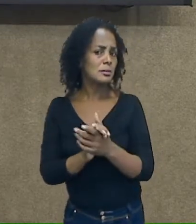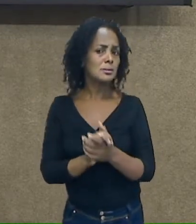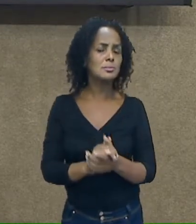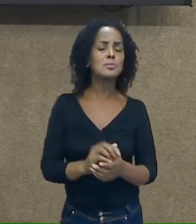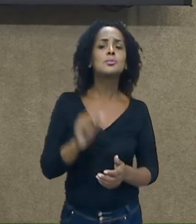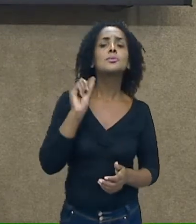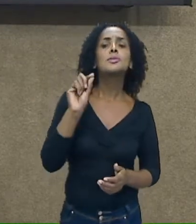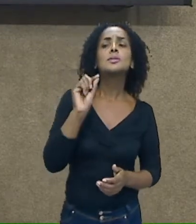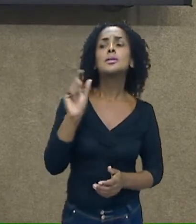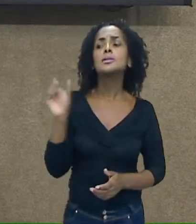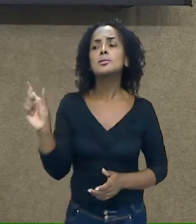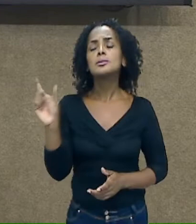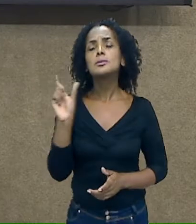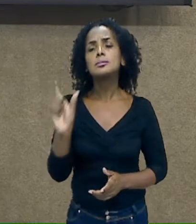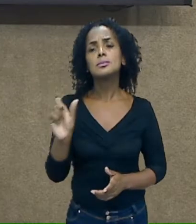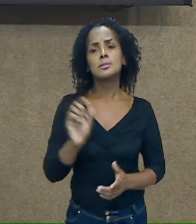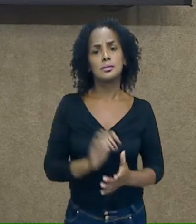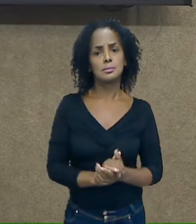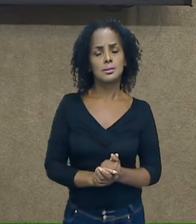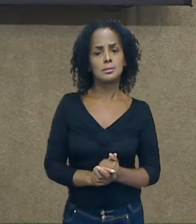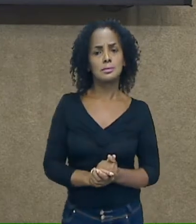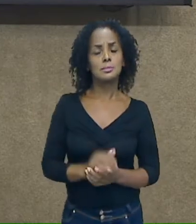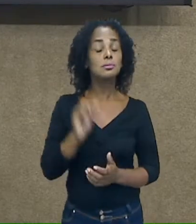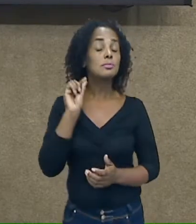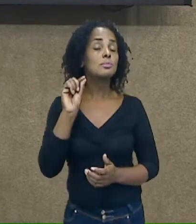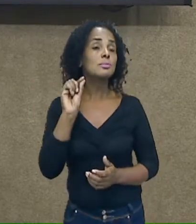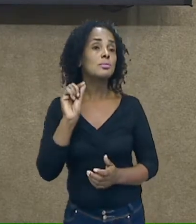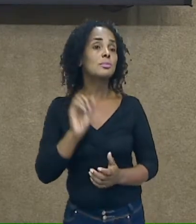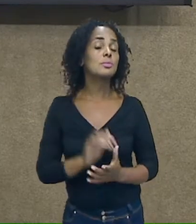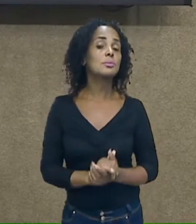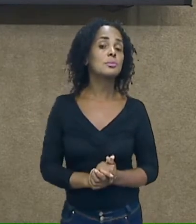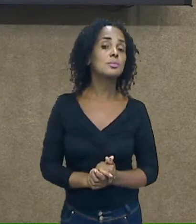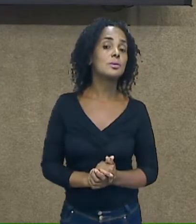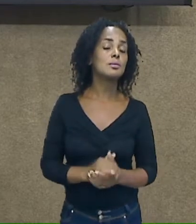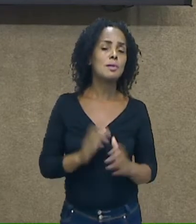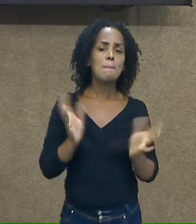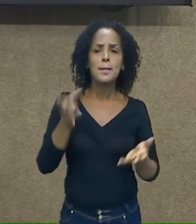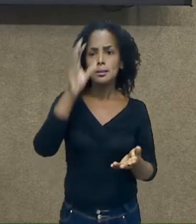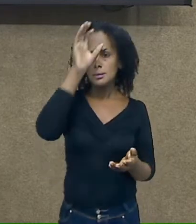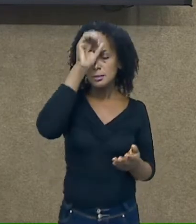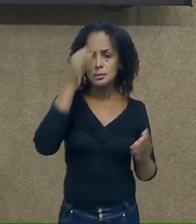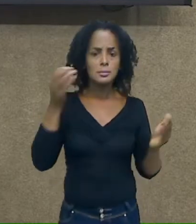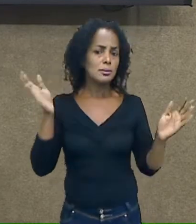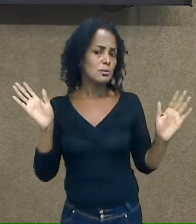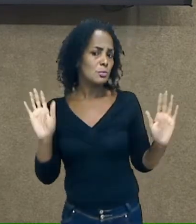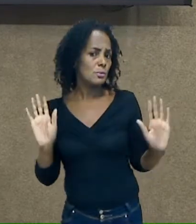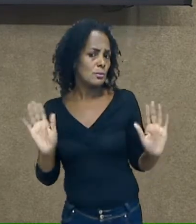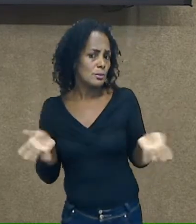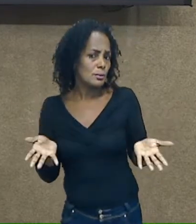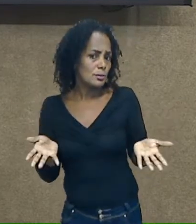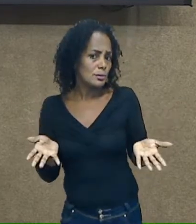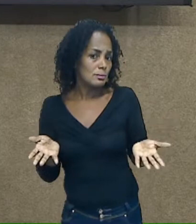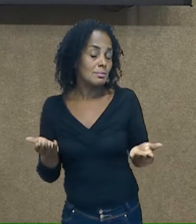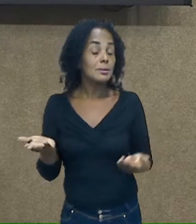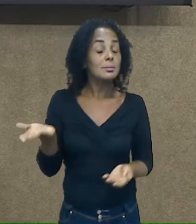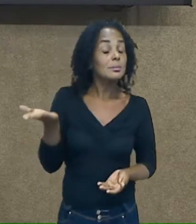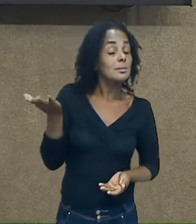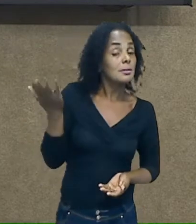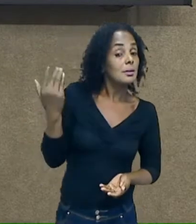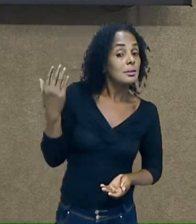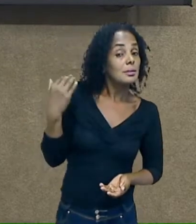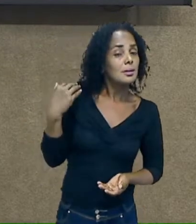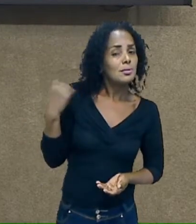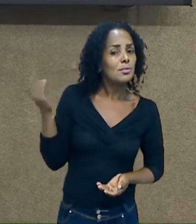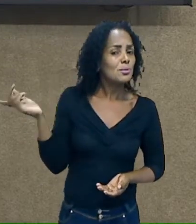sílabas? É justamente isso que nós vamos aprender hoje. Mas antes, eu trouxe para